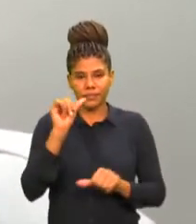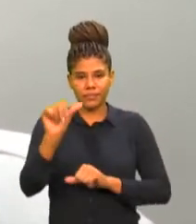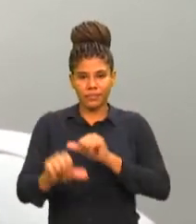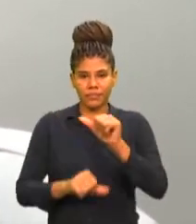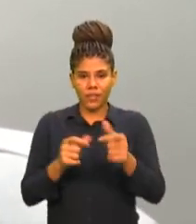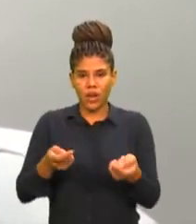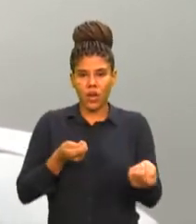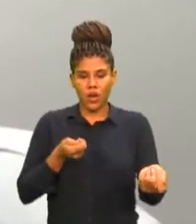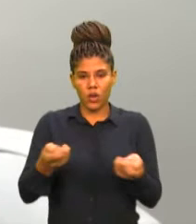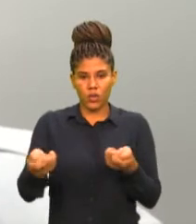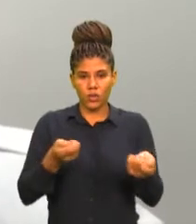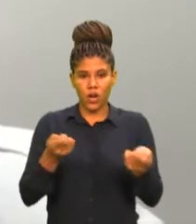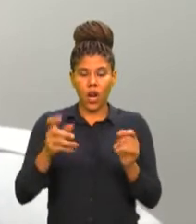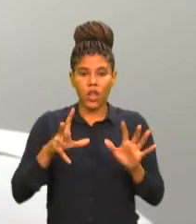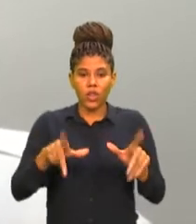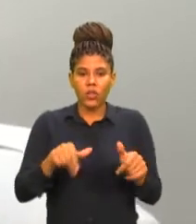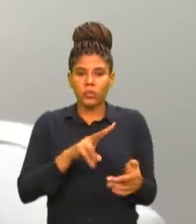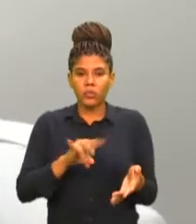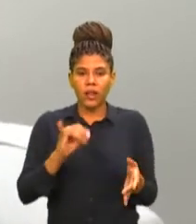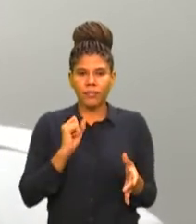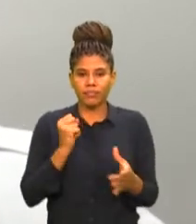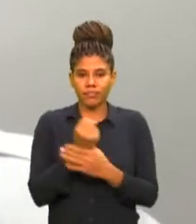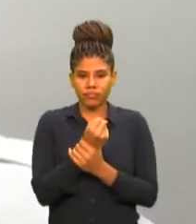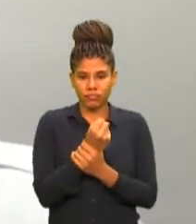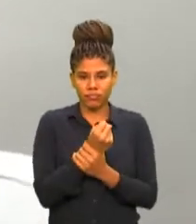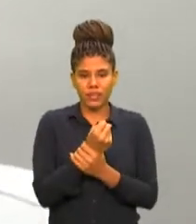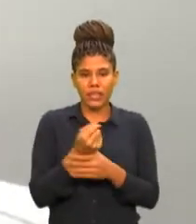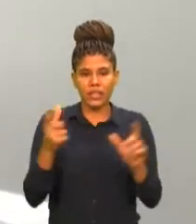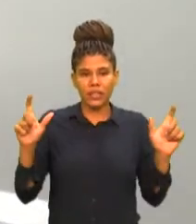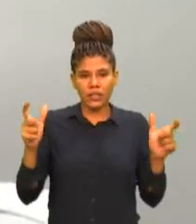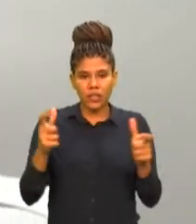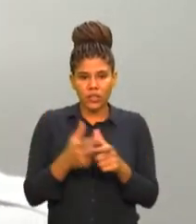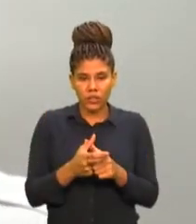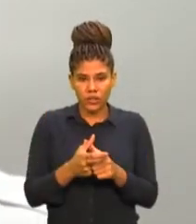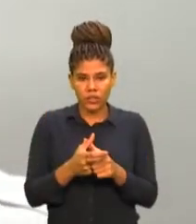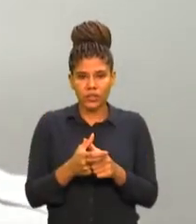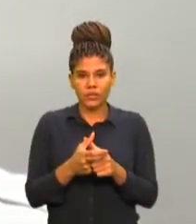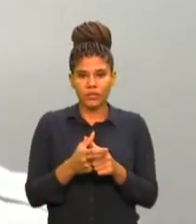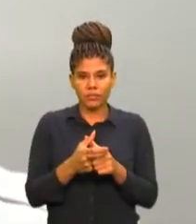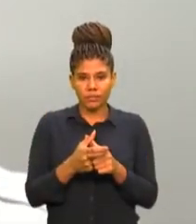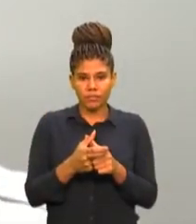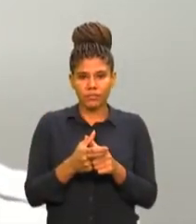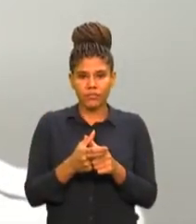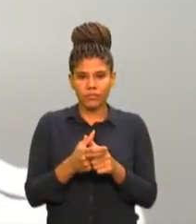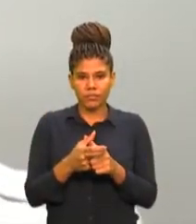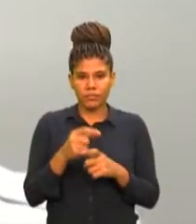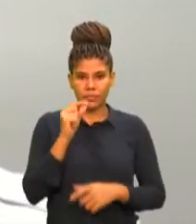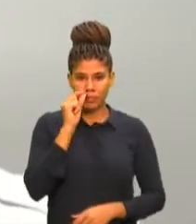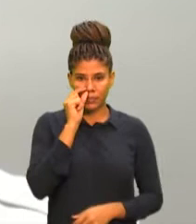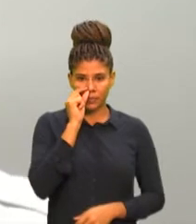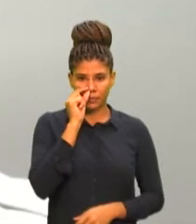certeza vão se proteger e os casos vão reduzir a números bem pequenos.